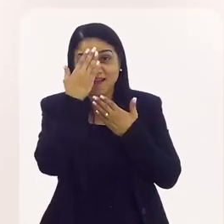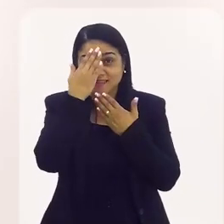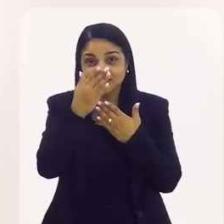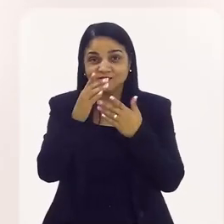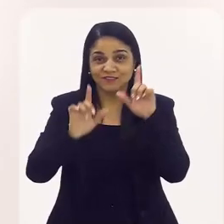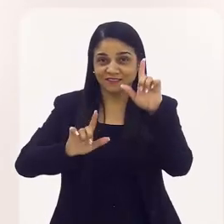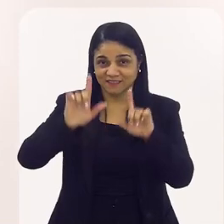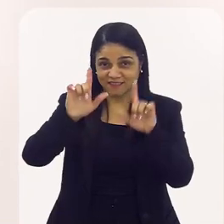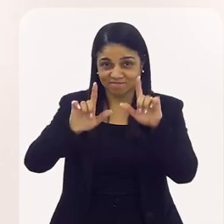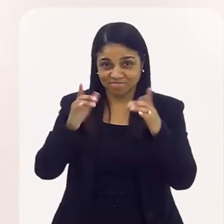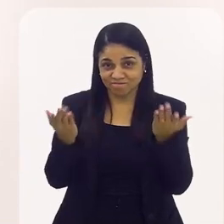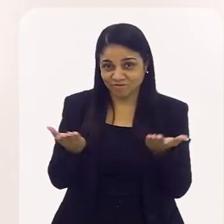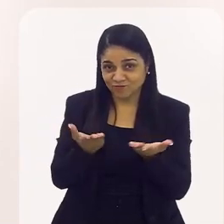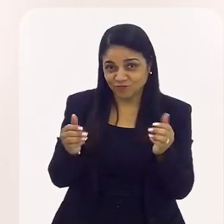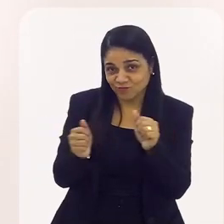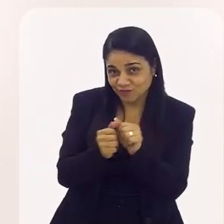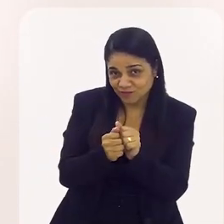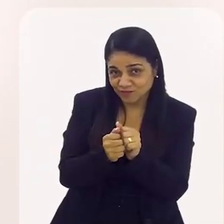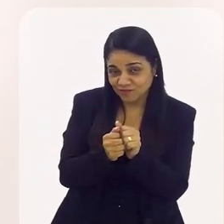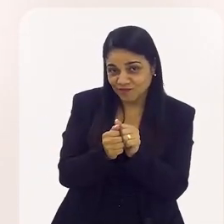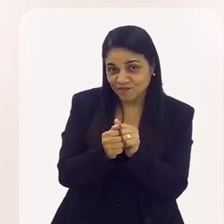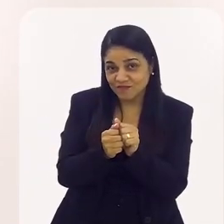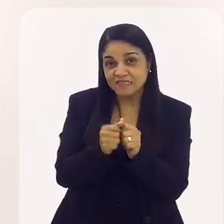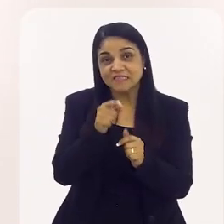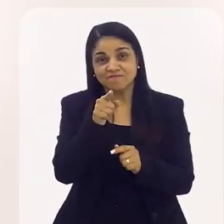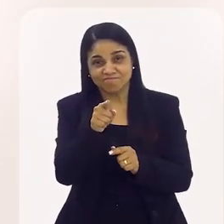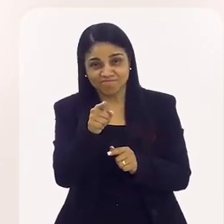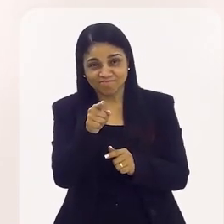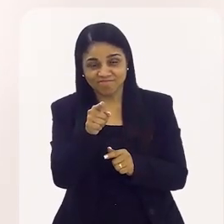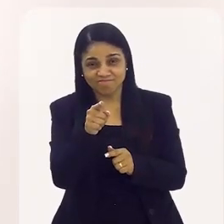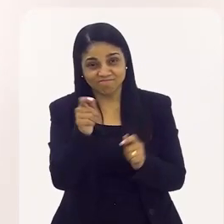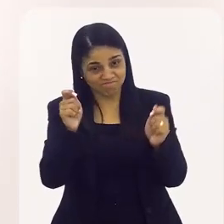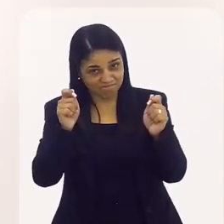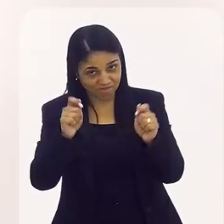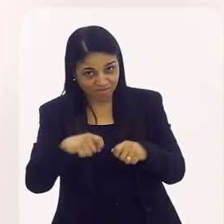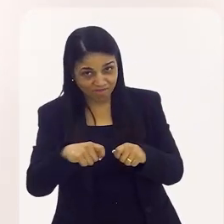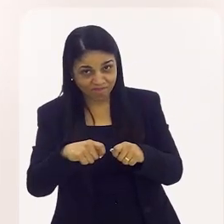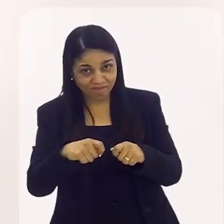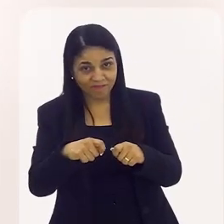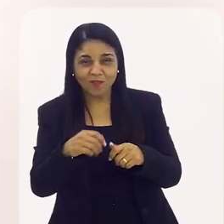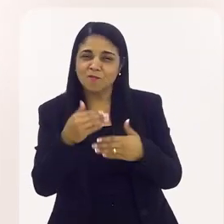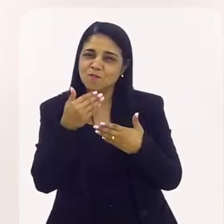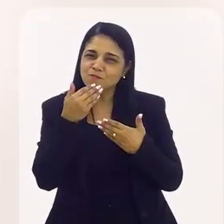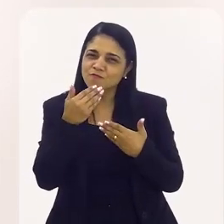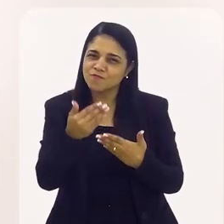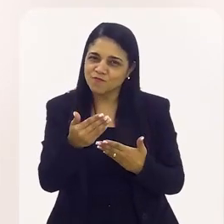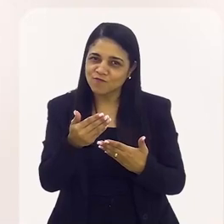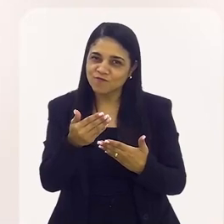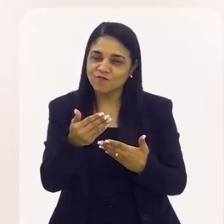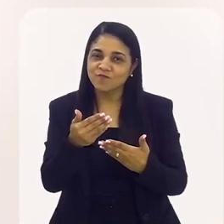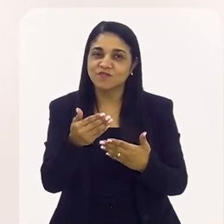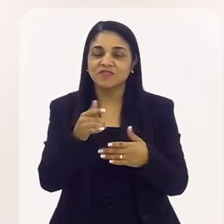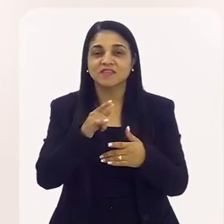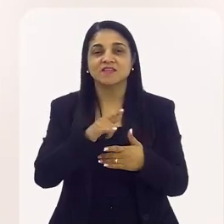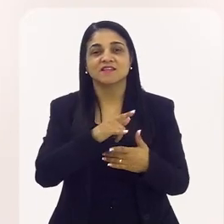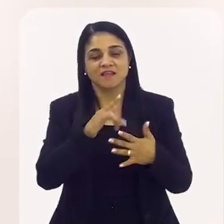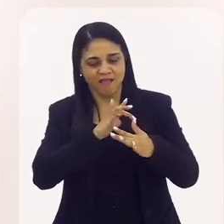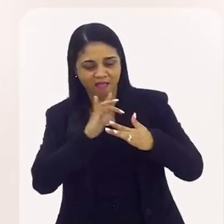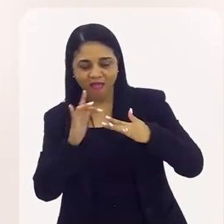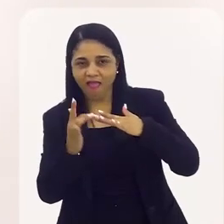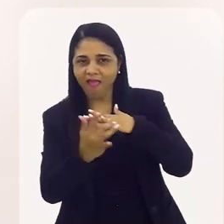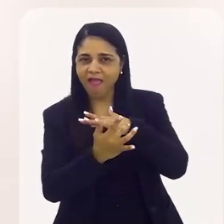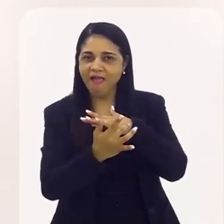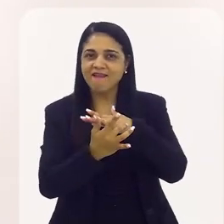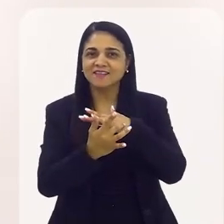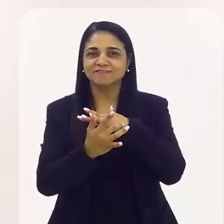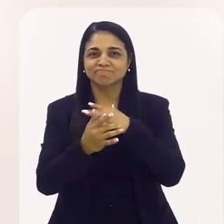E agradeço a vocês que ficaram conosco até agora. e se vocês puderem, por favor, entre nas